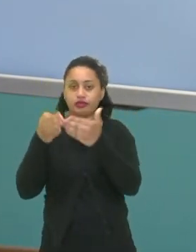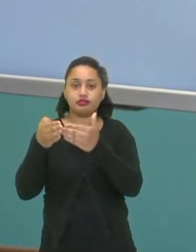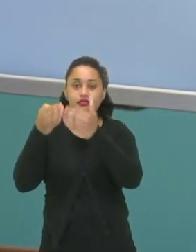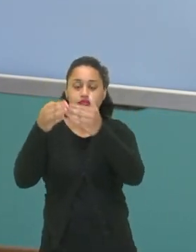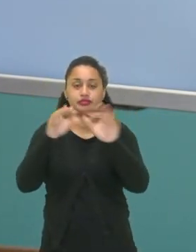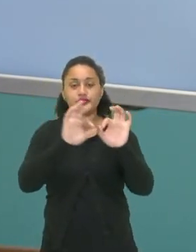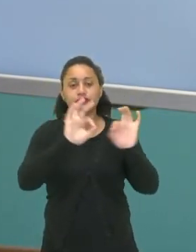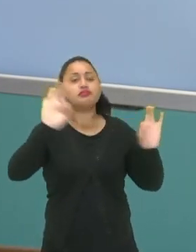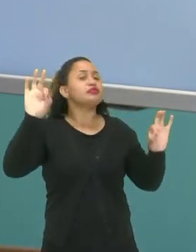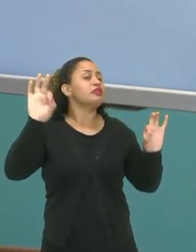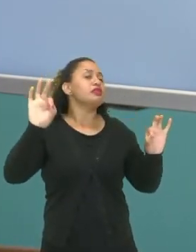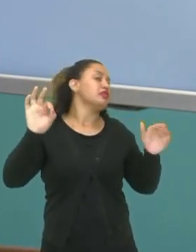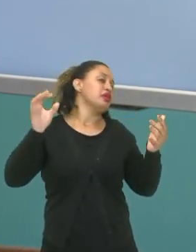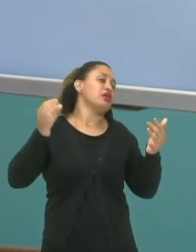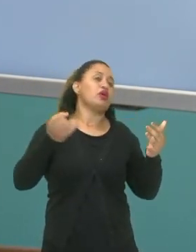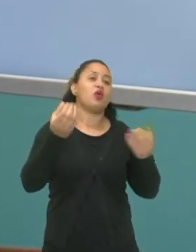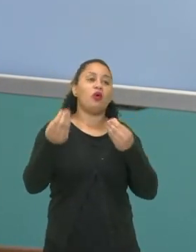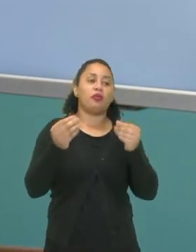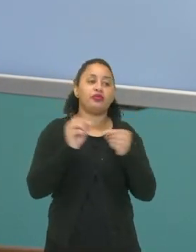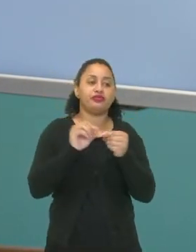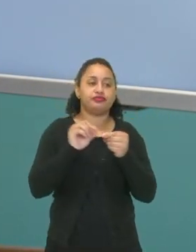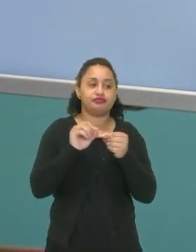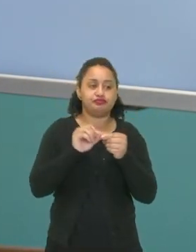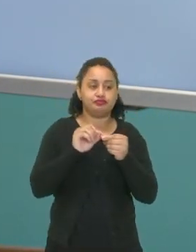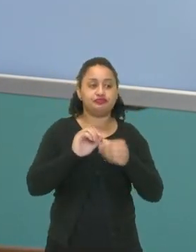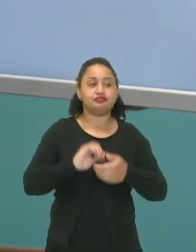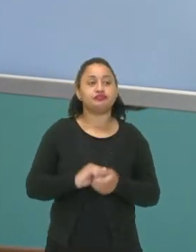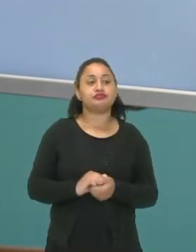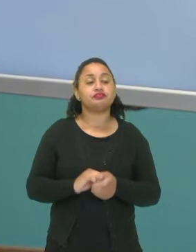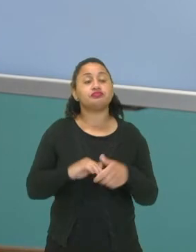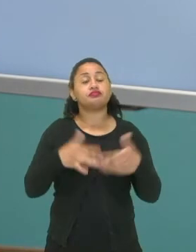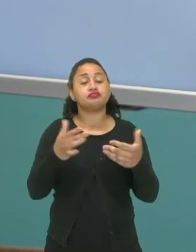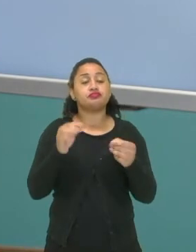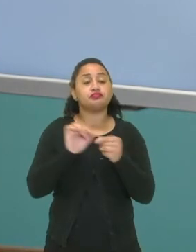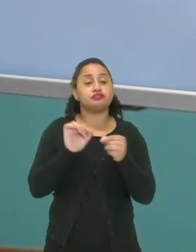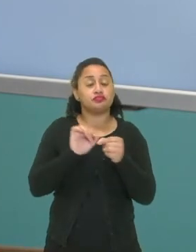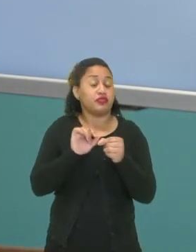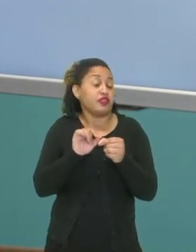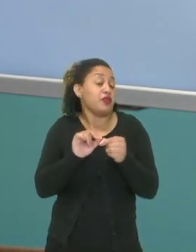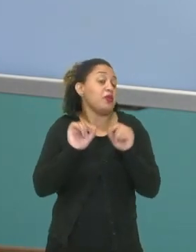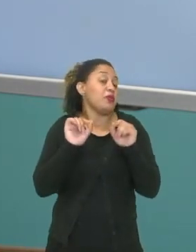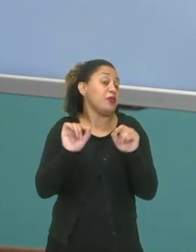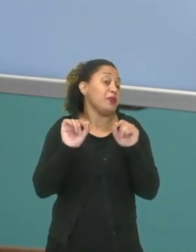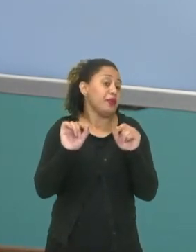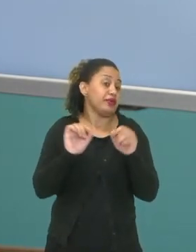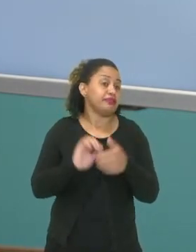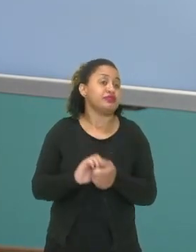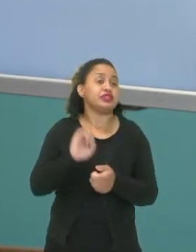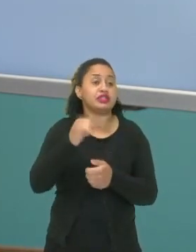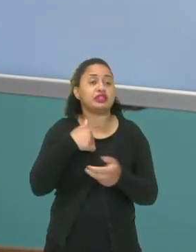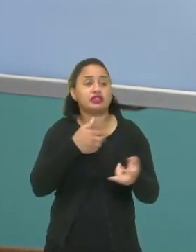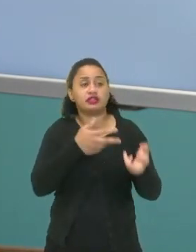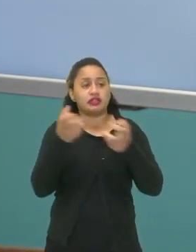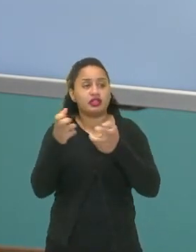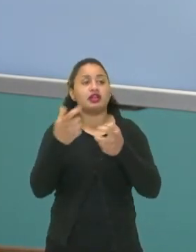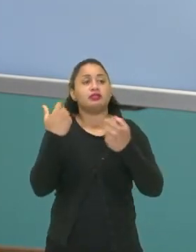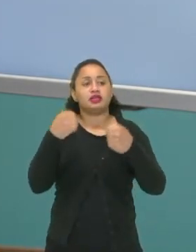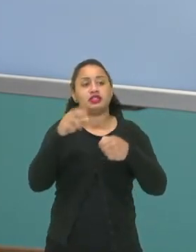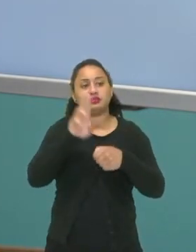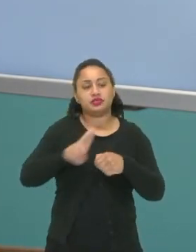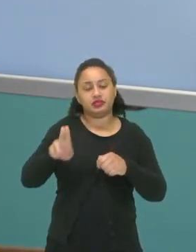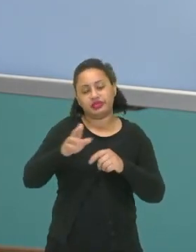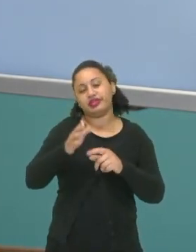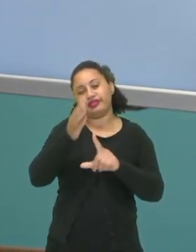localizado o barco. Para a gente fazer isso, o que eu posso fazer? Se a gente for olhar, nós vamos ter que utilizar,